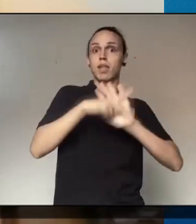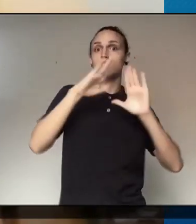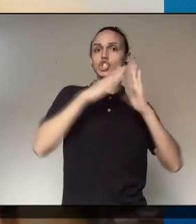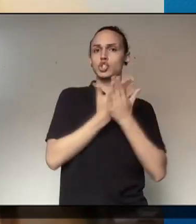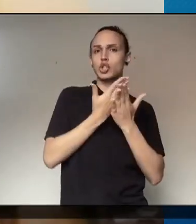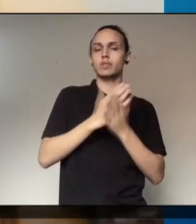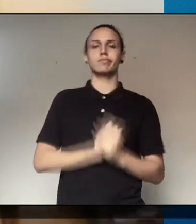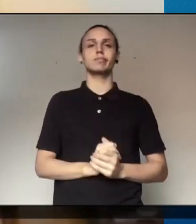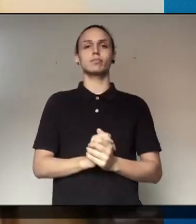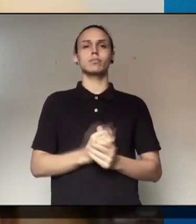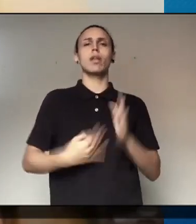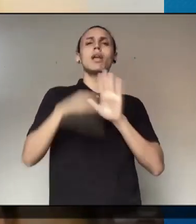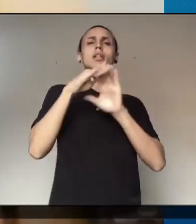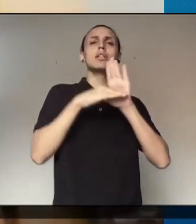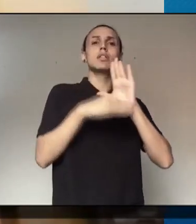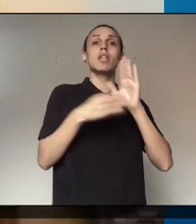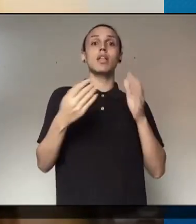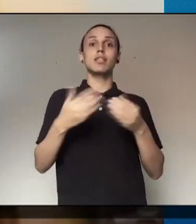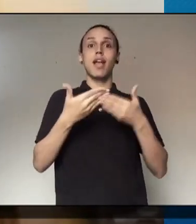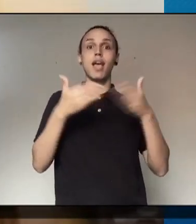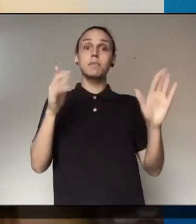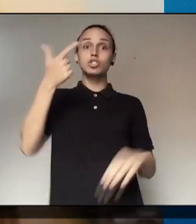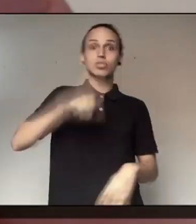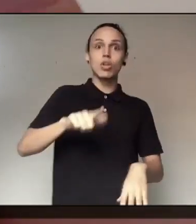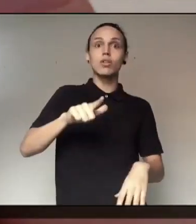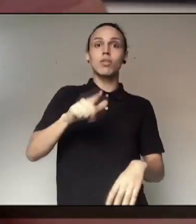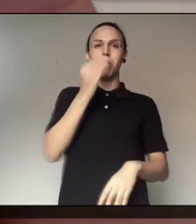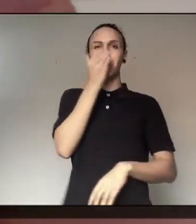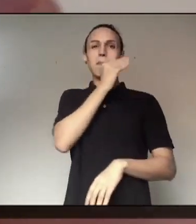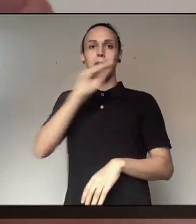e diretrizes político-pedagógicas dessas escolas.